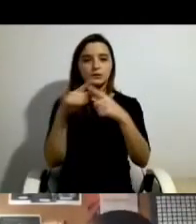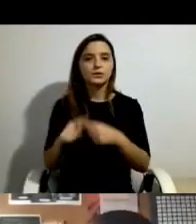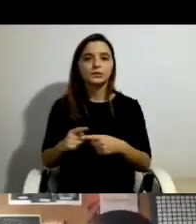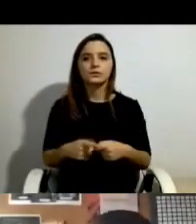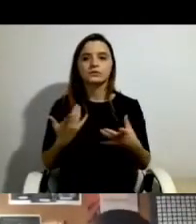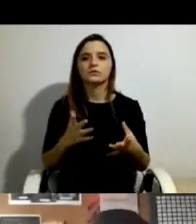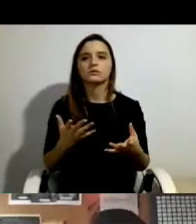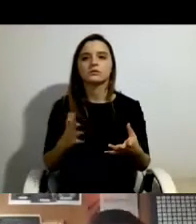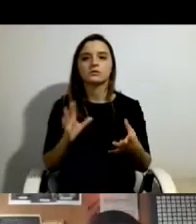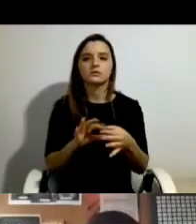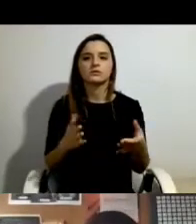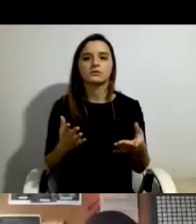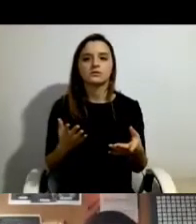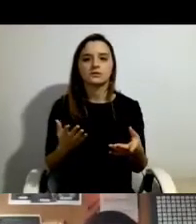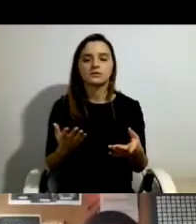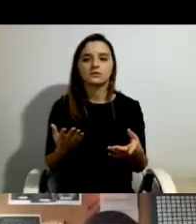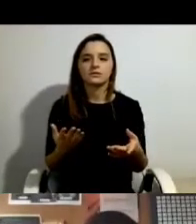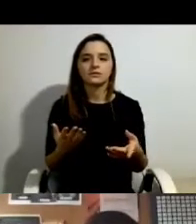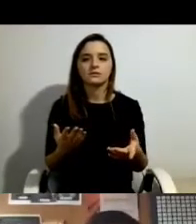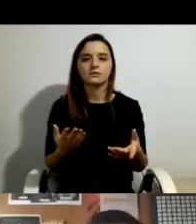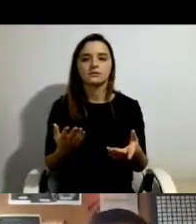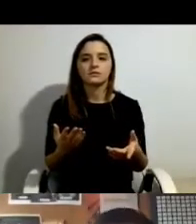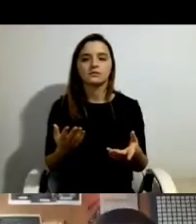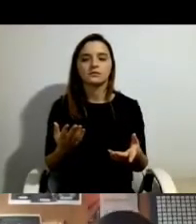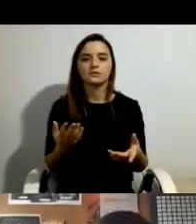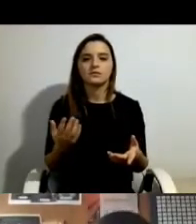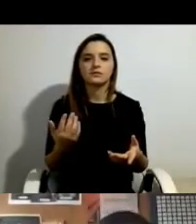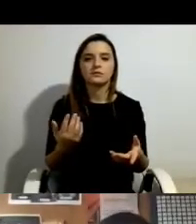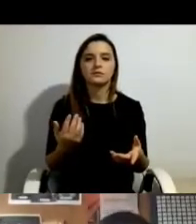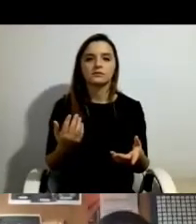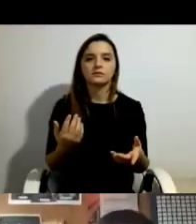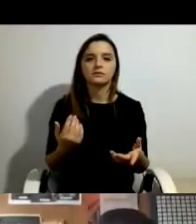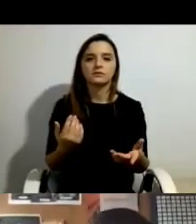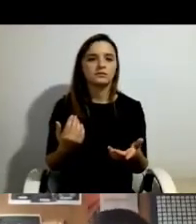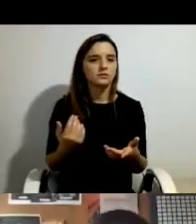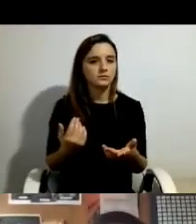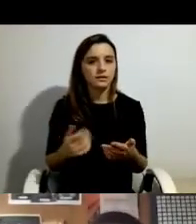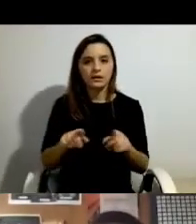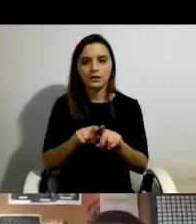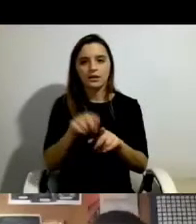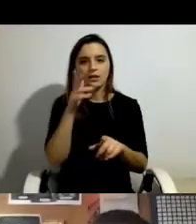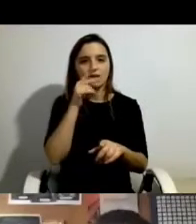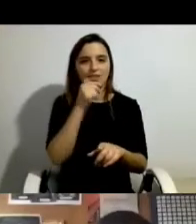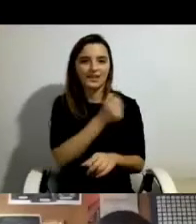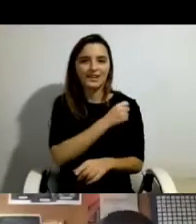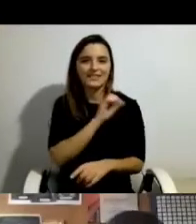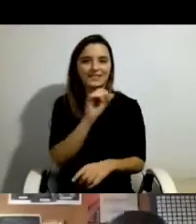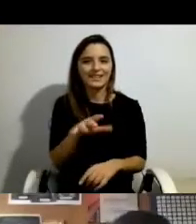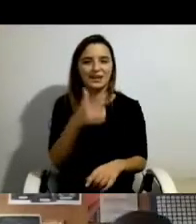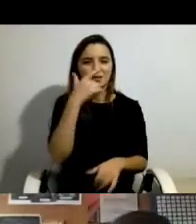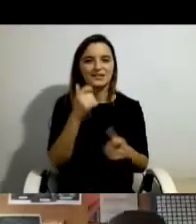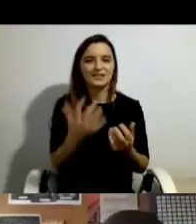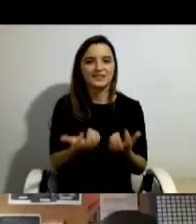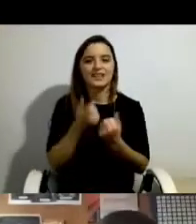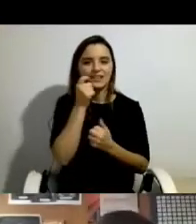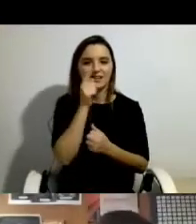de levar o namorado a casa, de receber quem quer, de poder fazer as coisas às horas